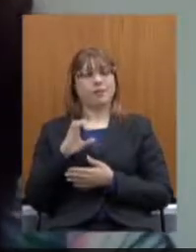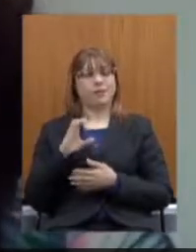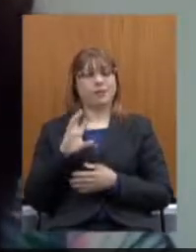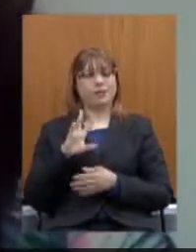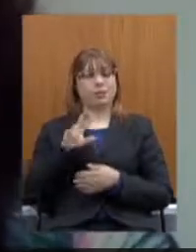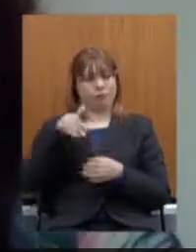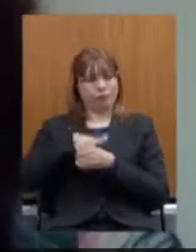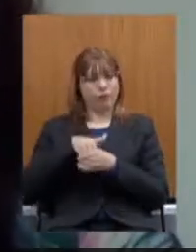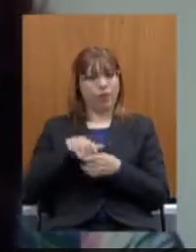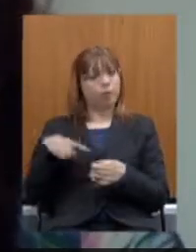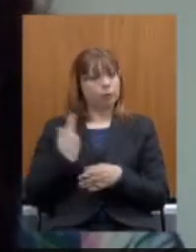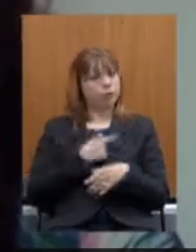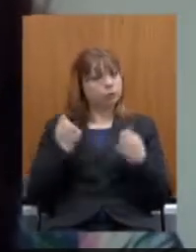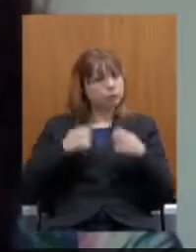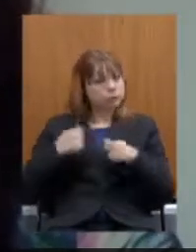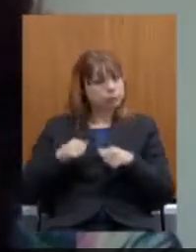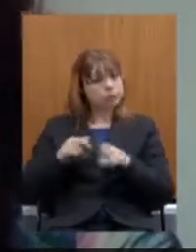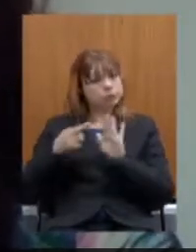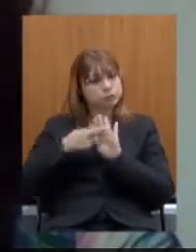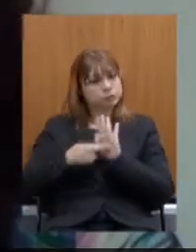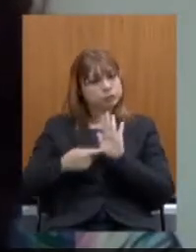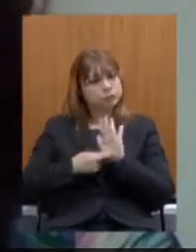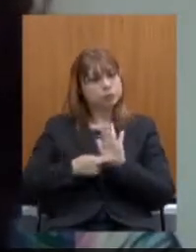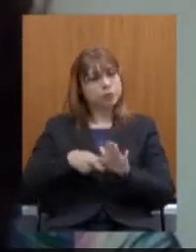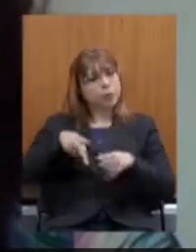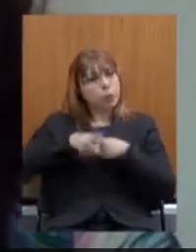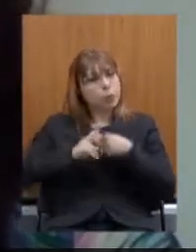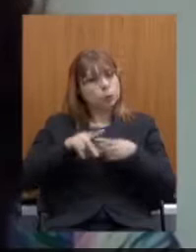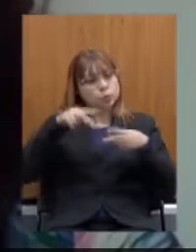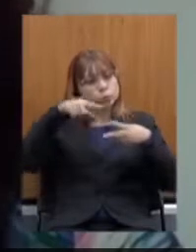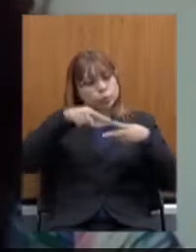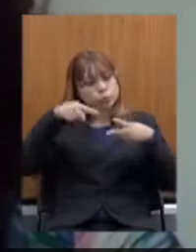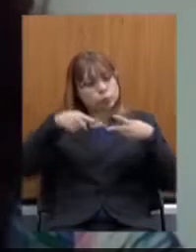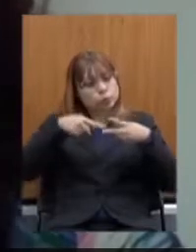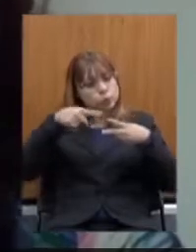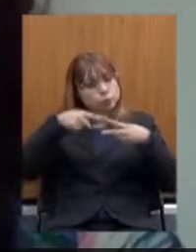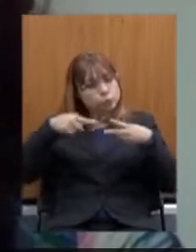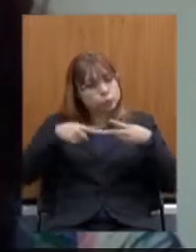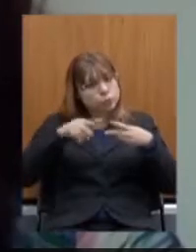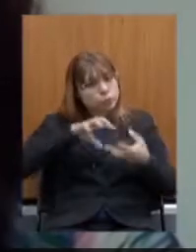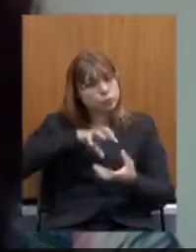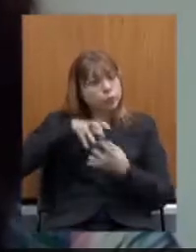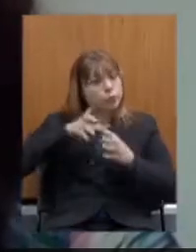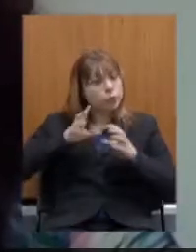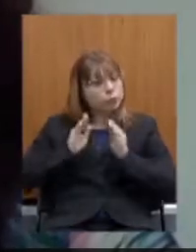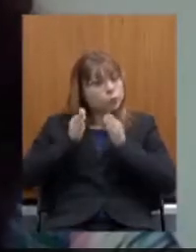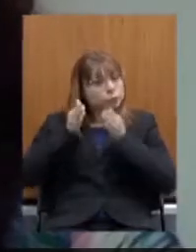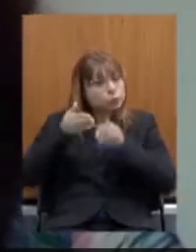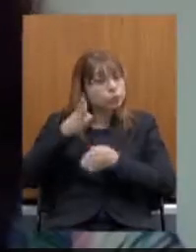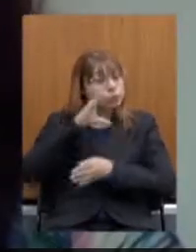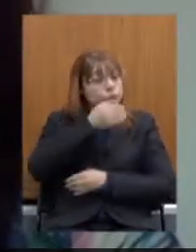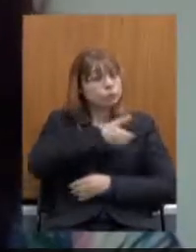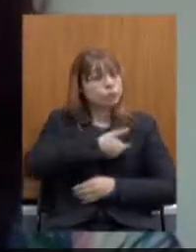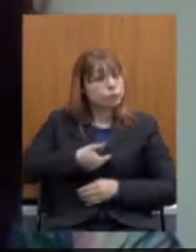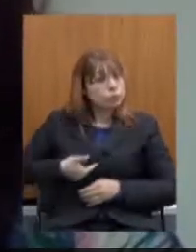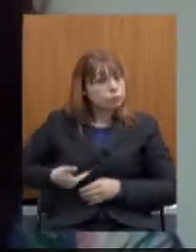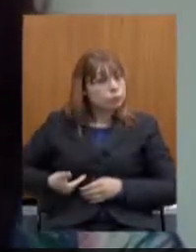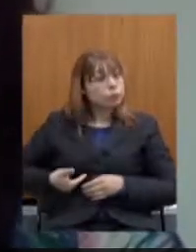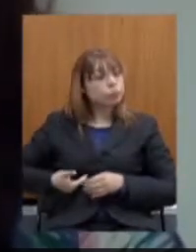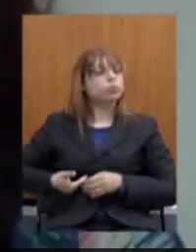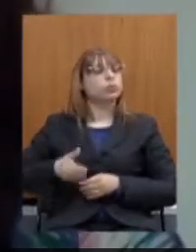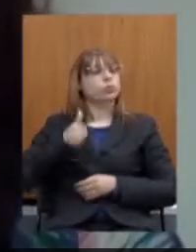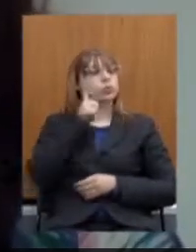regra para corrigir dois aspectos da reforma no que se refere aos servidores e